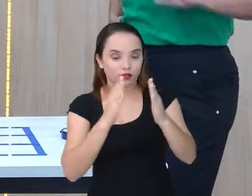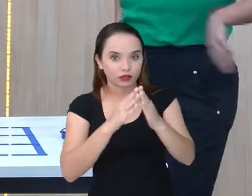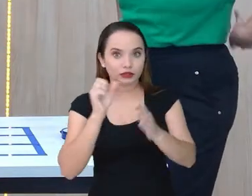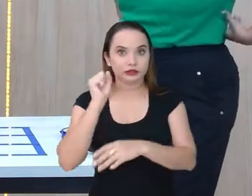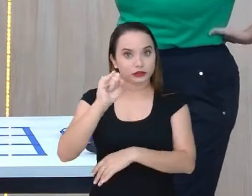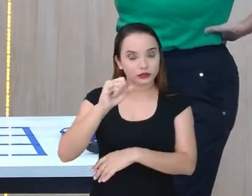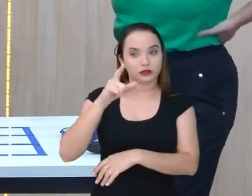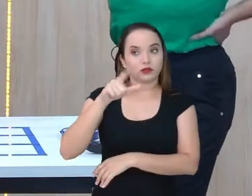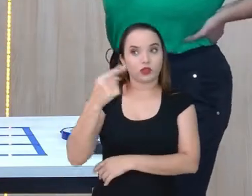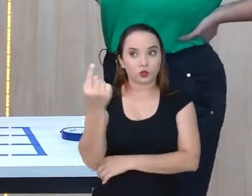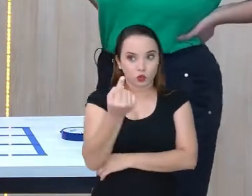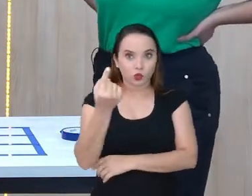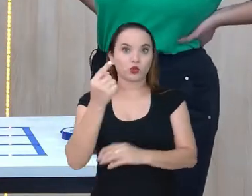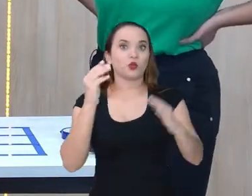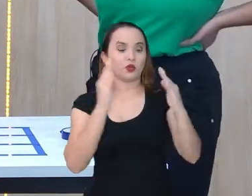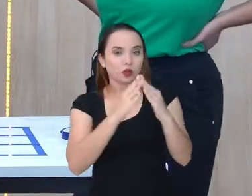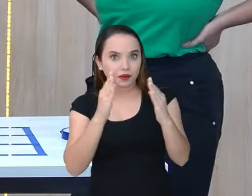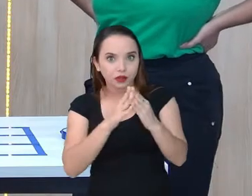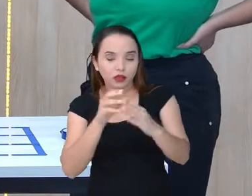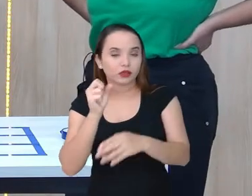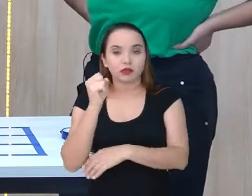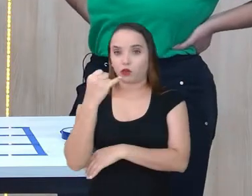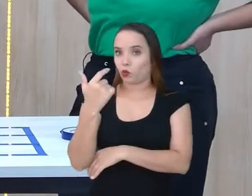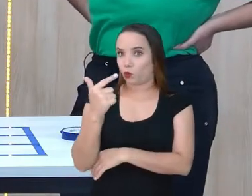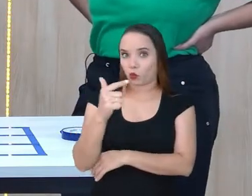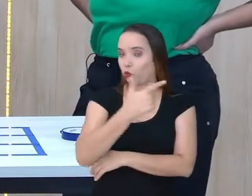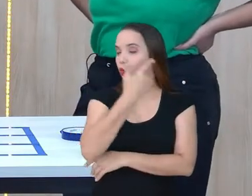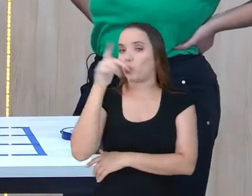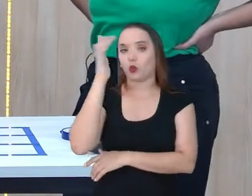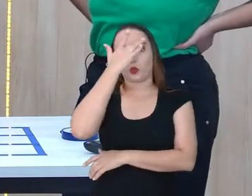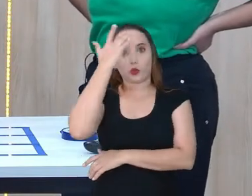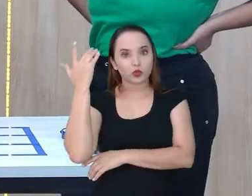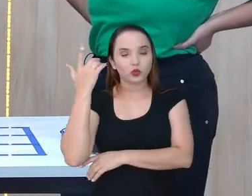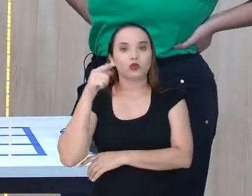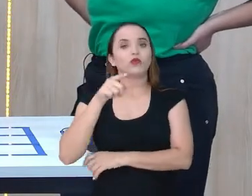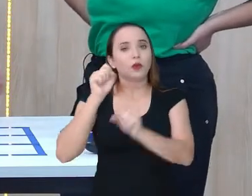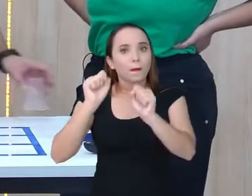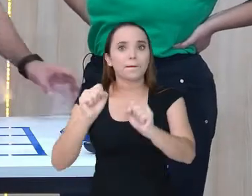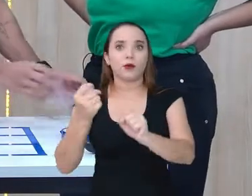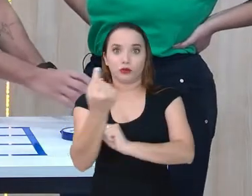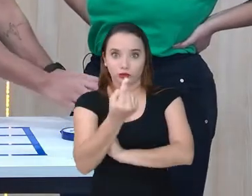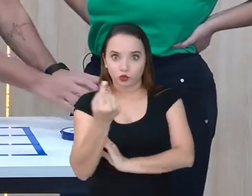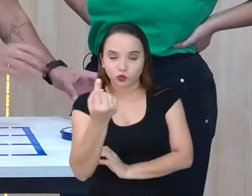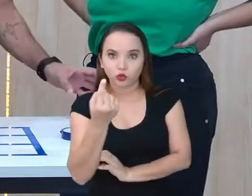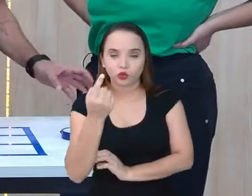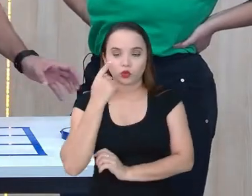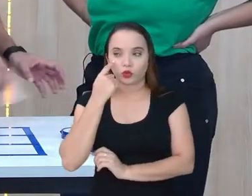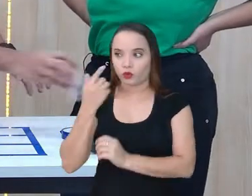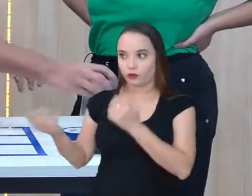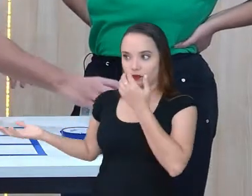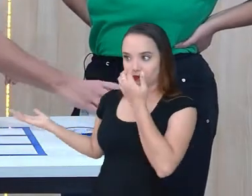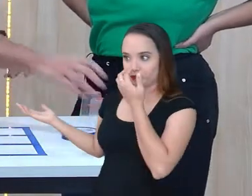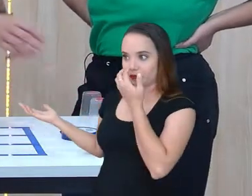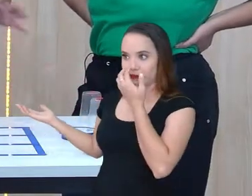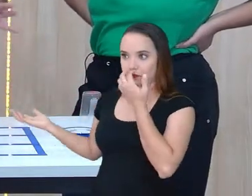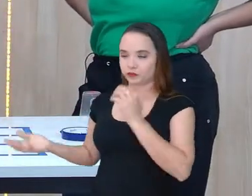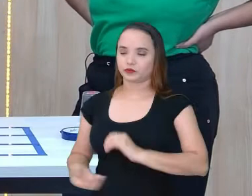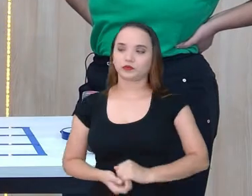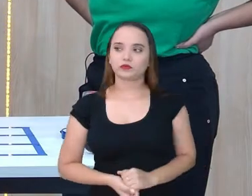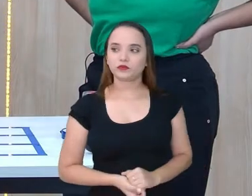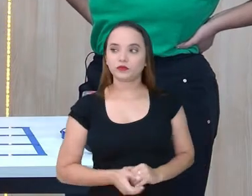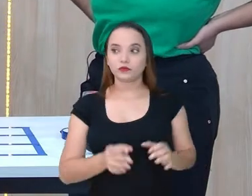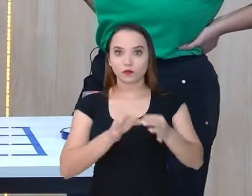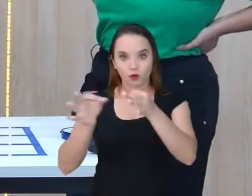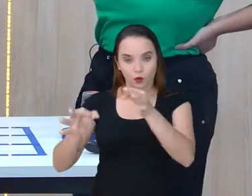aí, eu sozinha. E não vai ninguém pra jogar com você agora. Então você pode, sozinho. Você coloca aqui, ó, os copos fora.